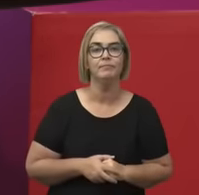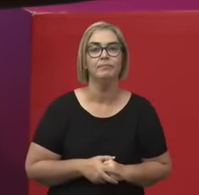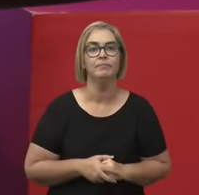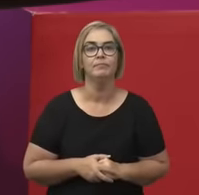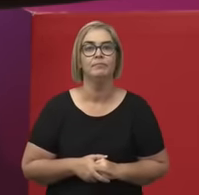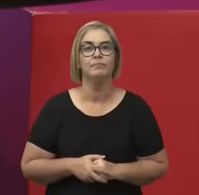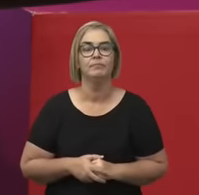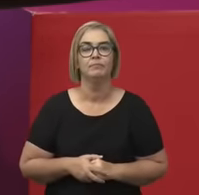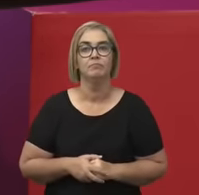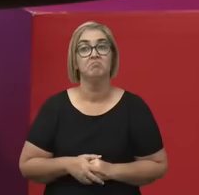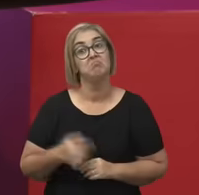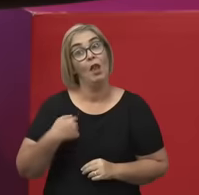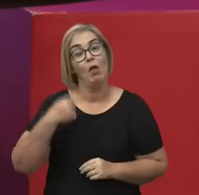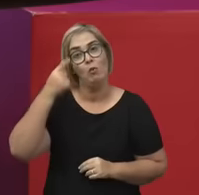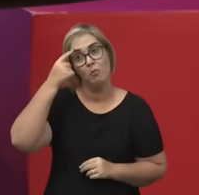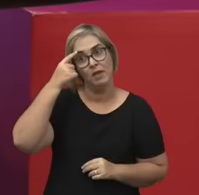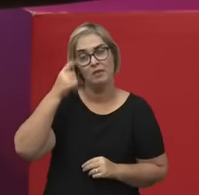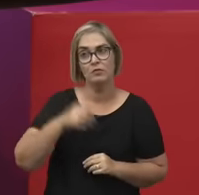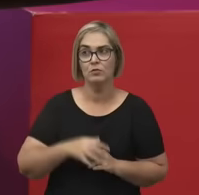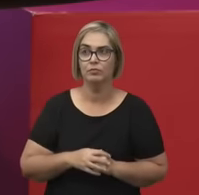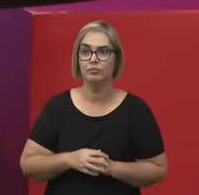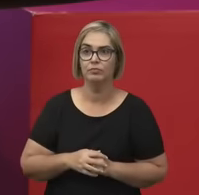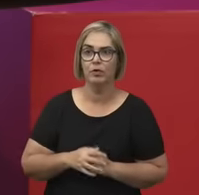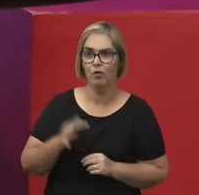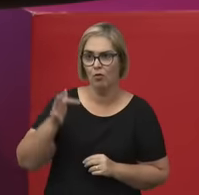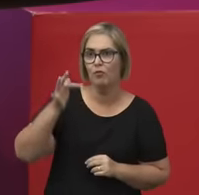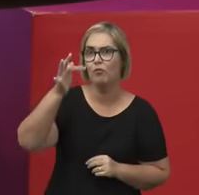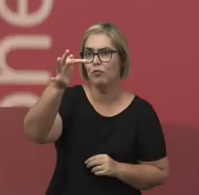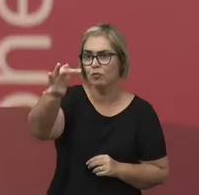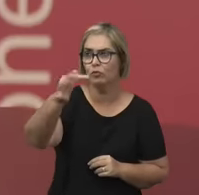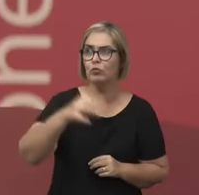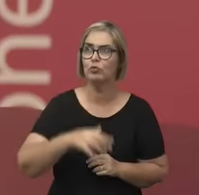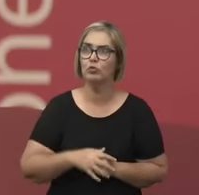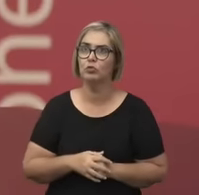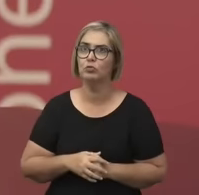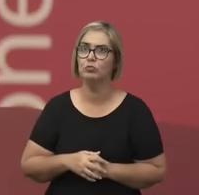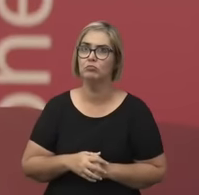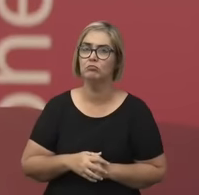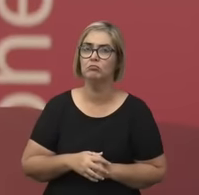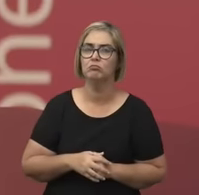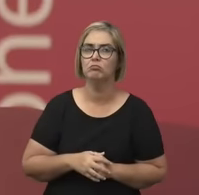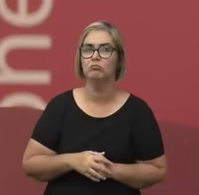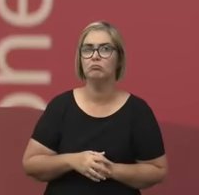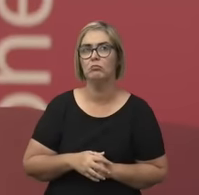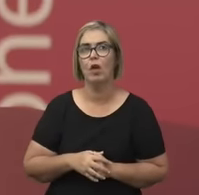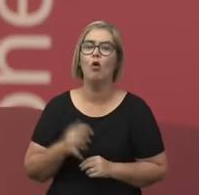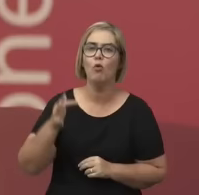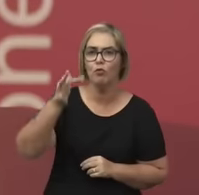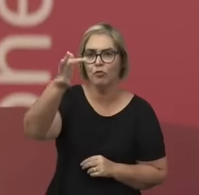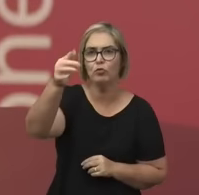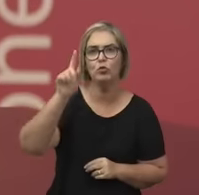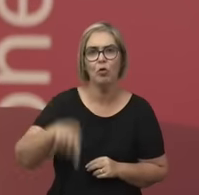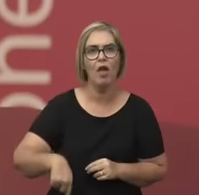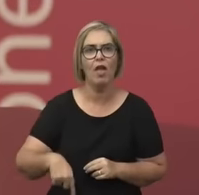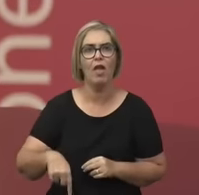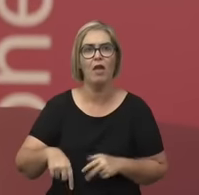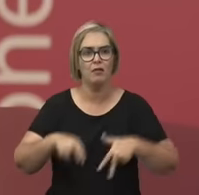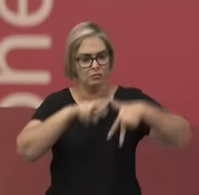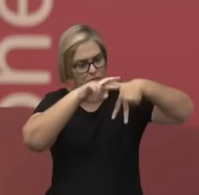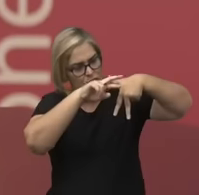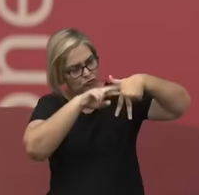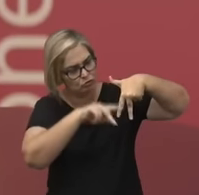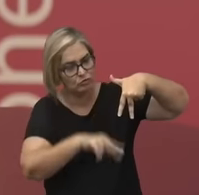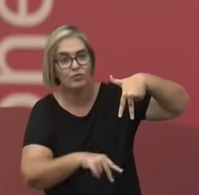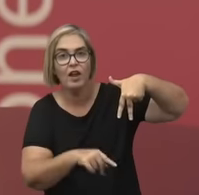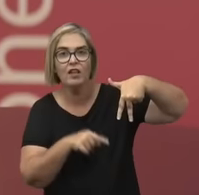Eu acho que o futuro é um futuro que preenche lacunas de gênero. Eu acho que o futuro é plural. O